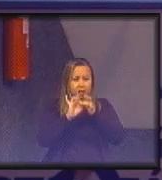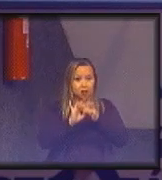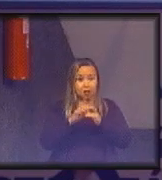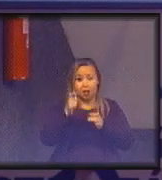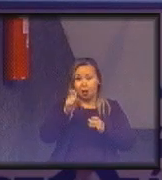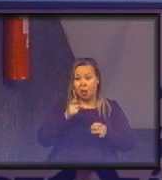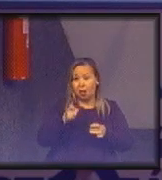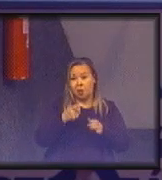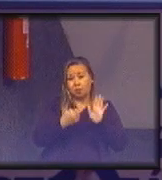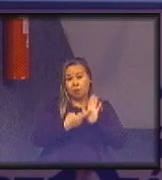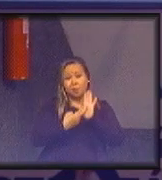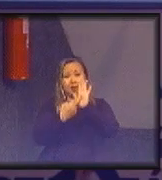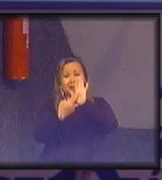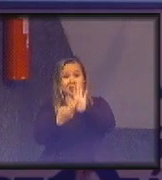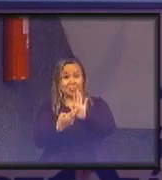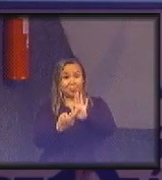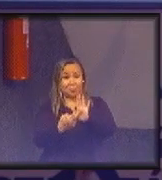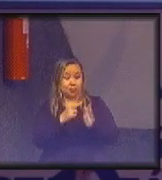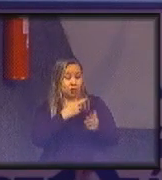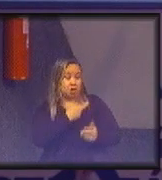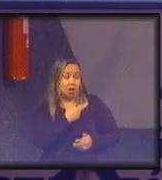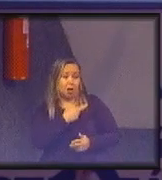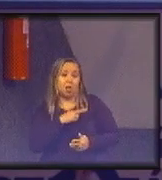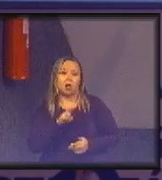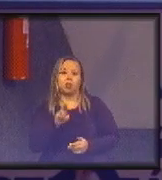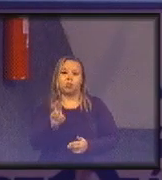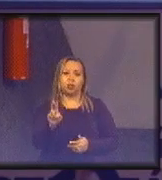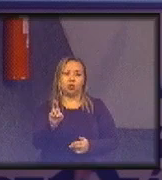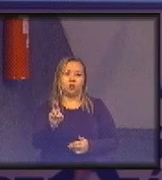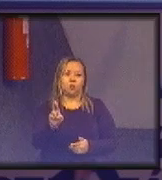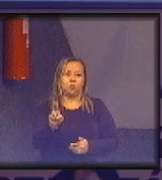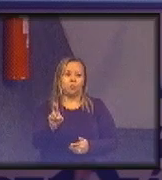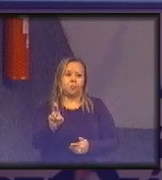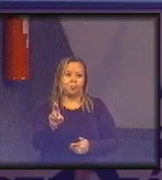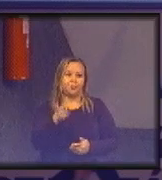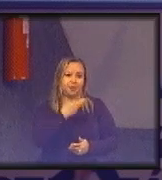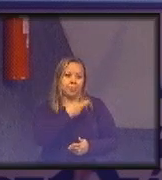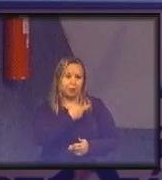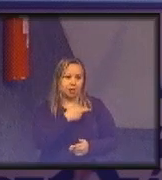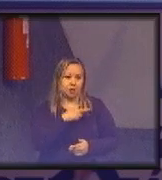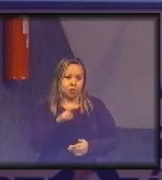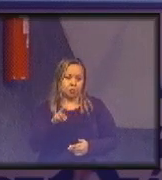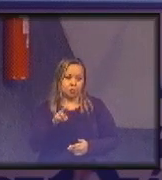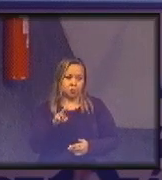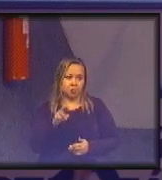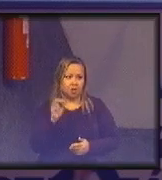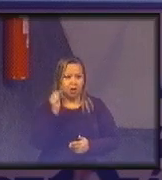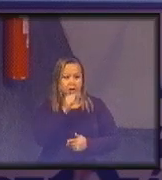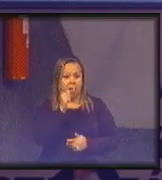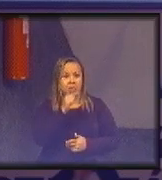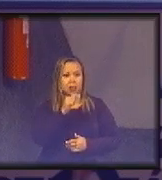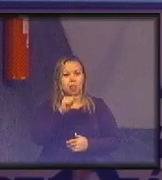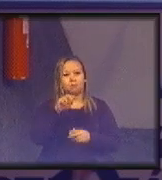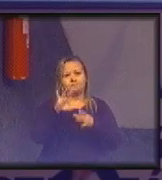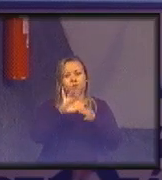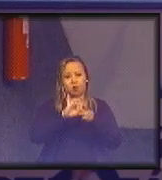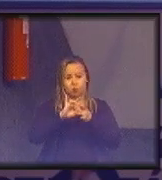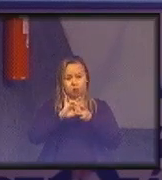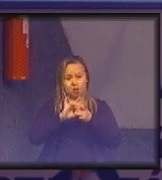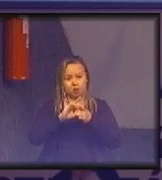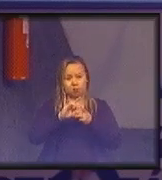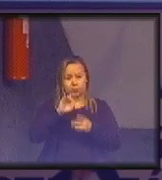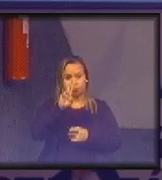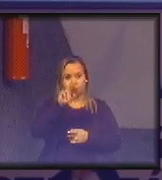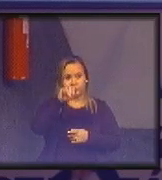representação de religião num pôster muito famoso da união soviética ou seja tentar